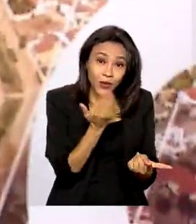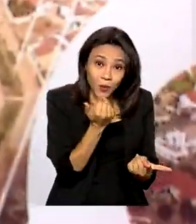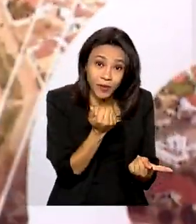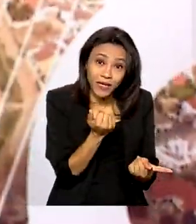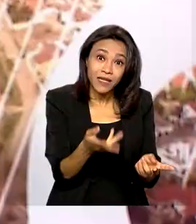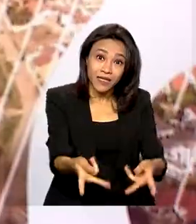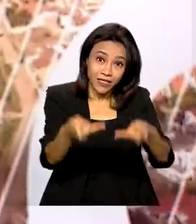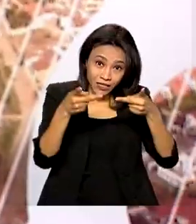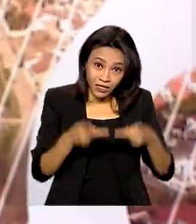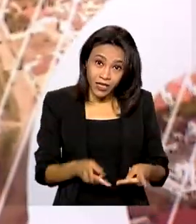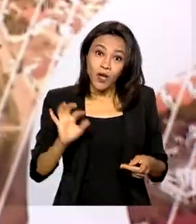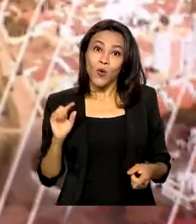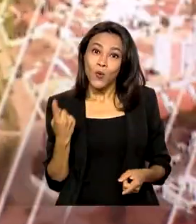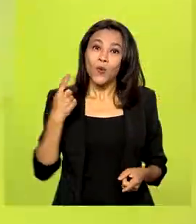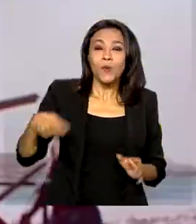chegam à mesa da população do planeta.